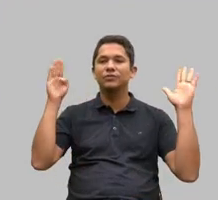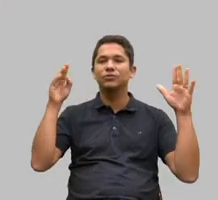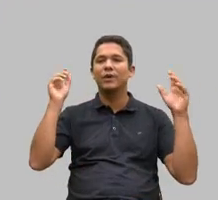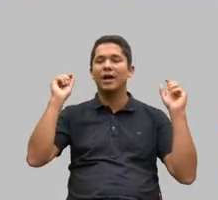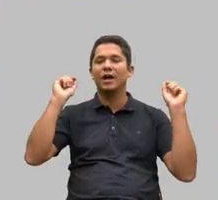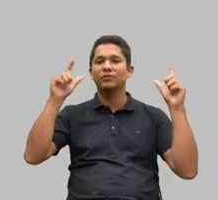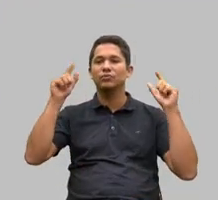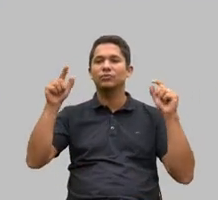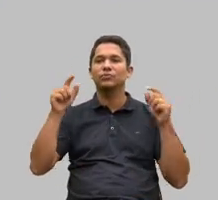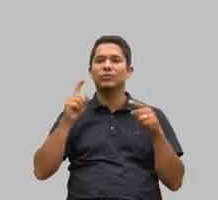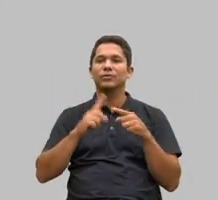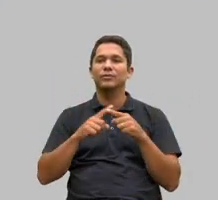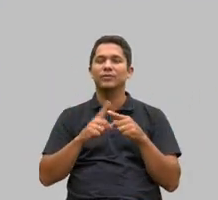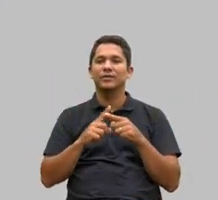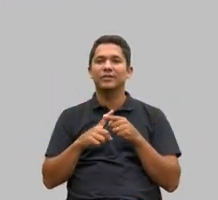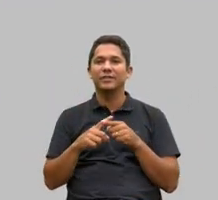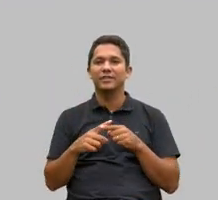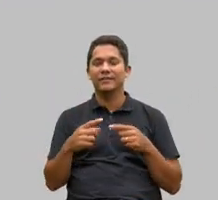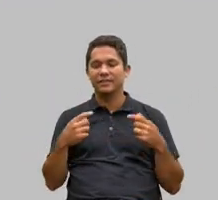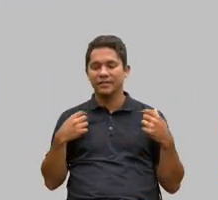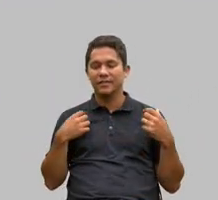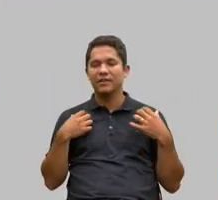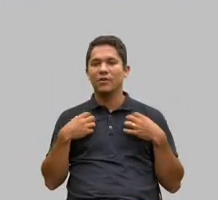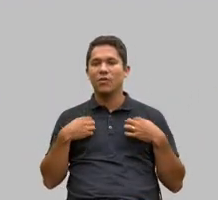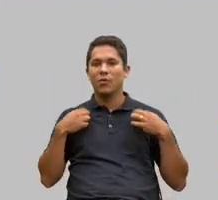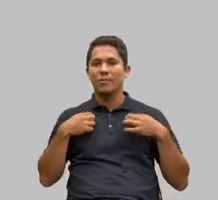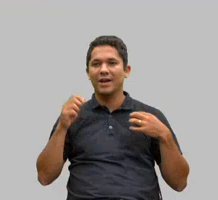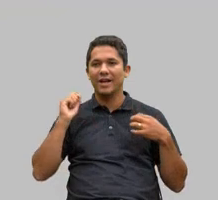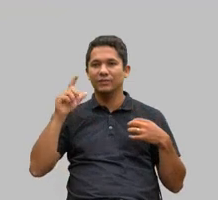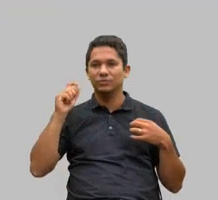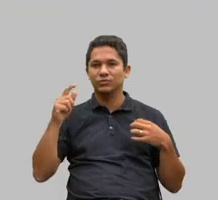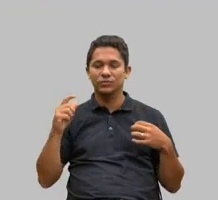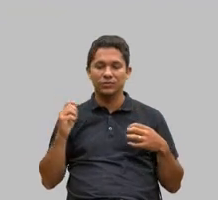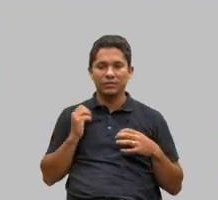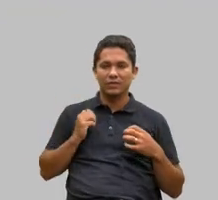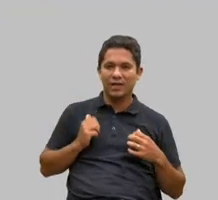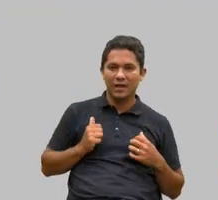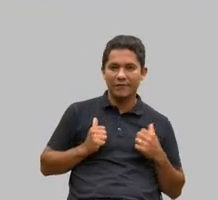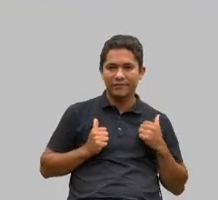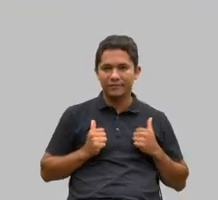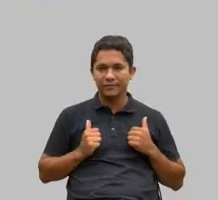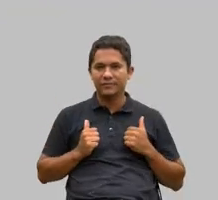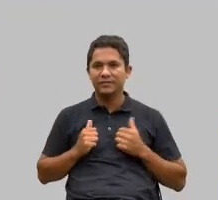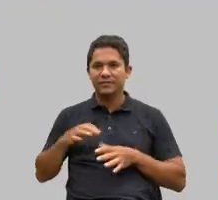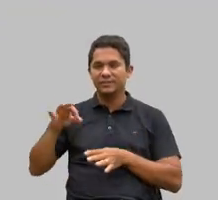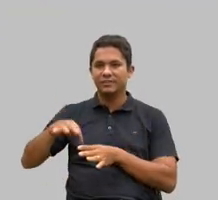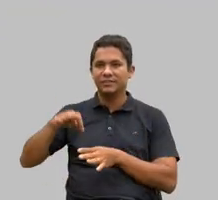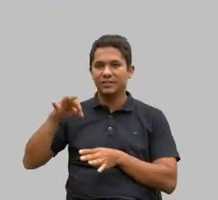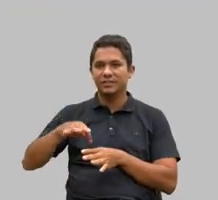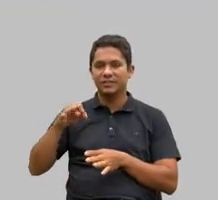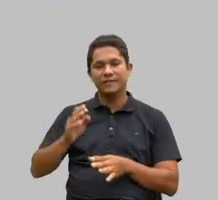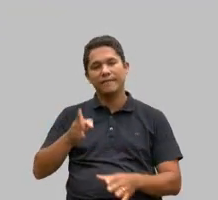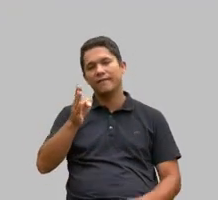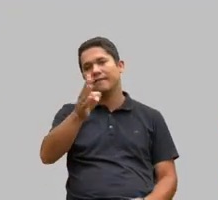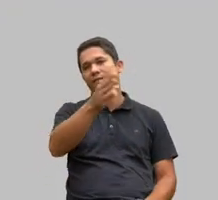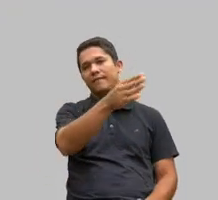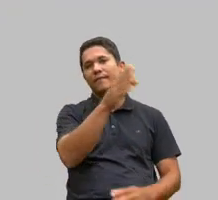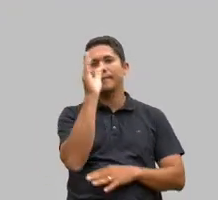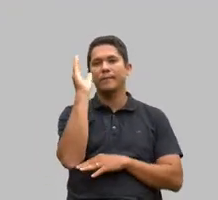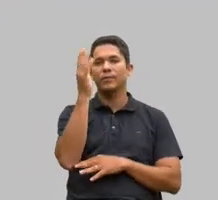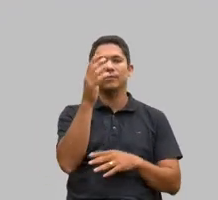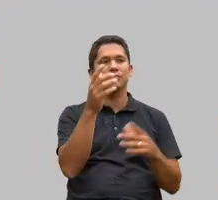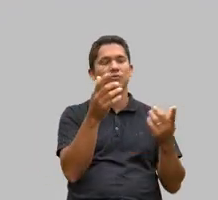cestinho de um lado garrafas de 5 litros de chá dois tipos de chá e vão nos quartos principalmente nas enfermarias